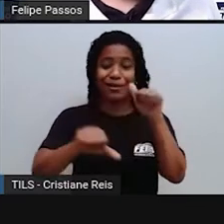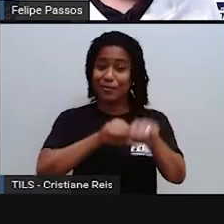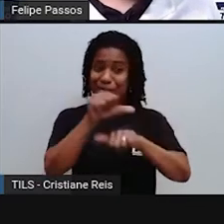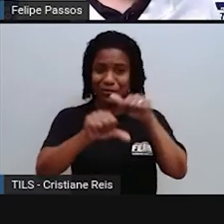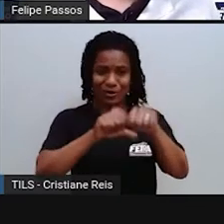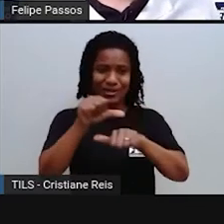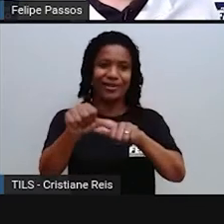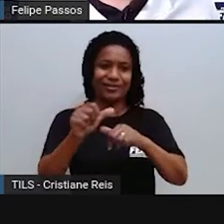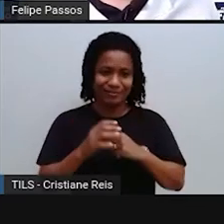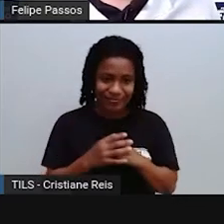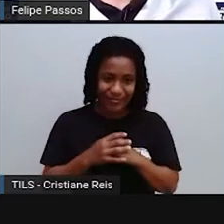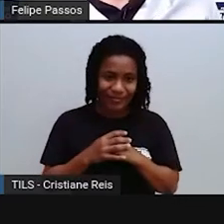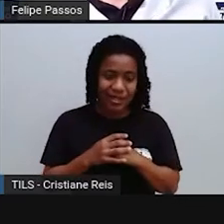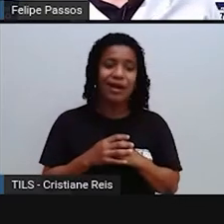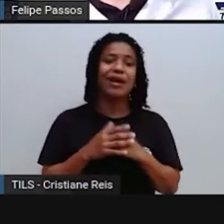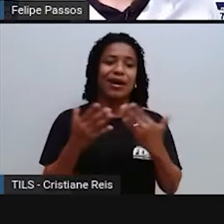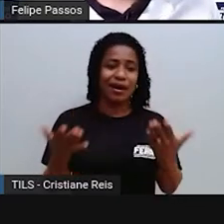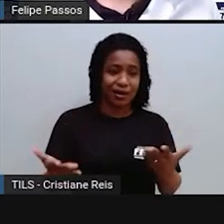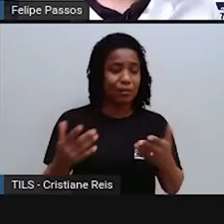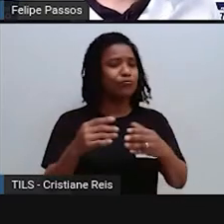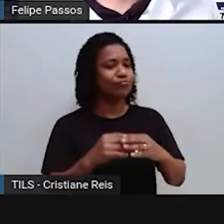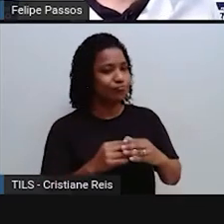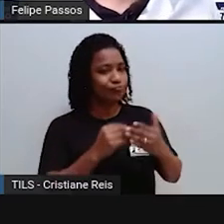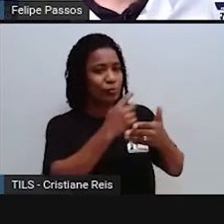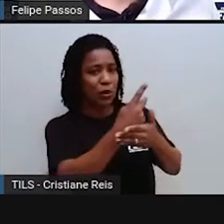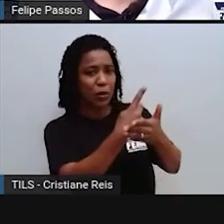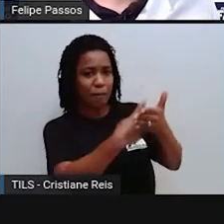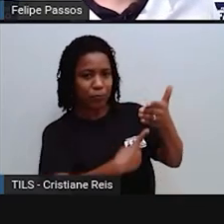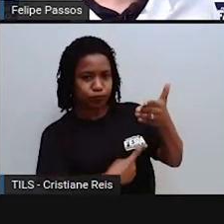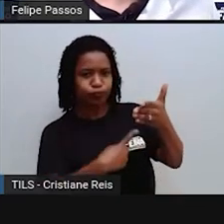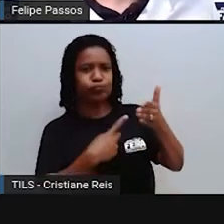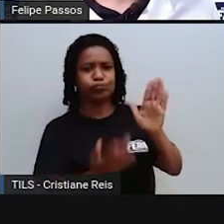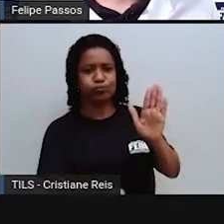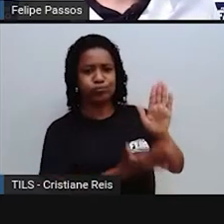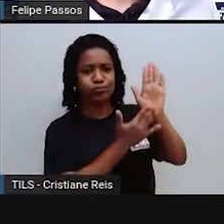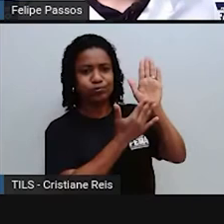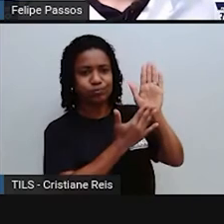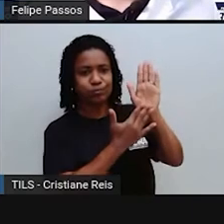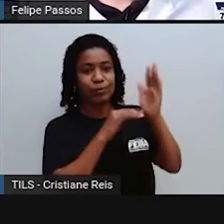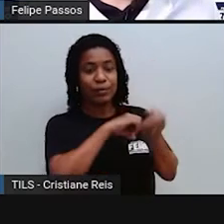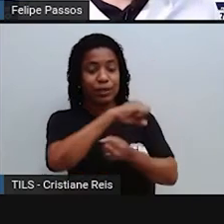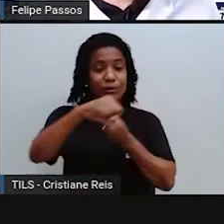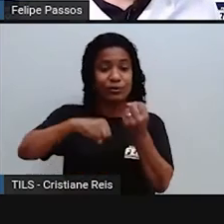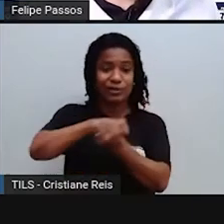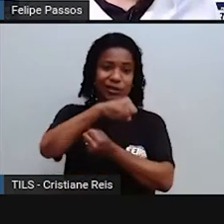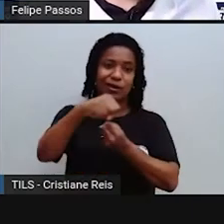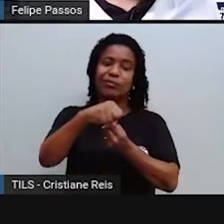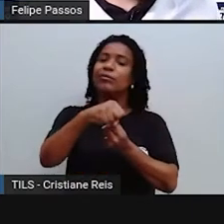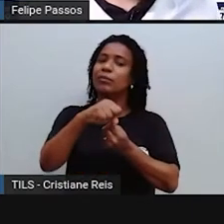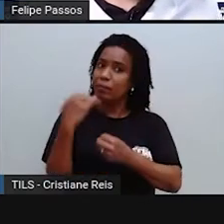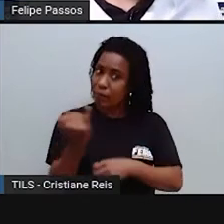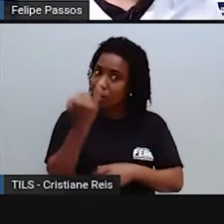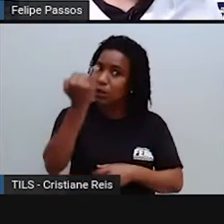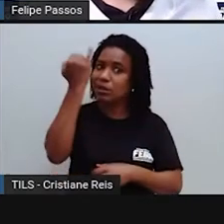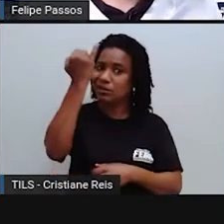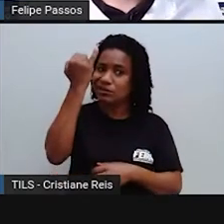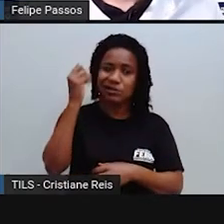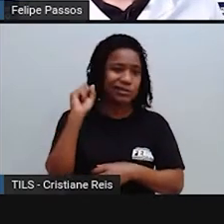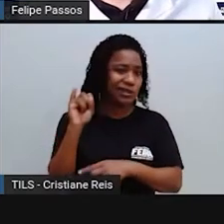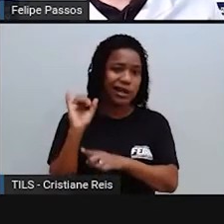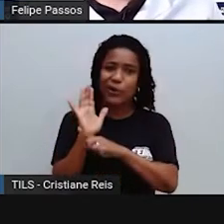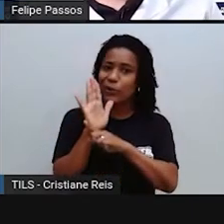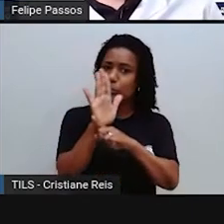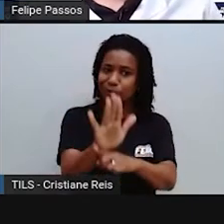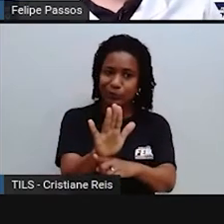esses planos de sustentabilidade, vai ser muito difícil a gente ir para frente, né? Então a gente precisa começar de dentro da gente,